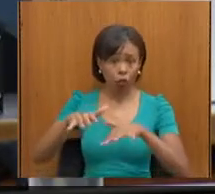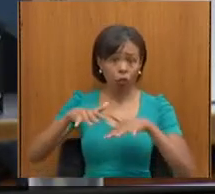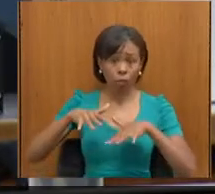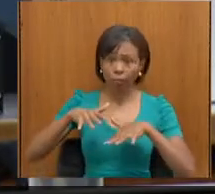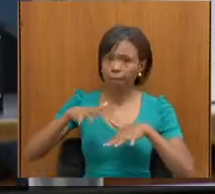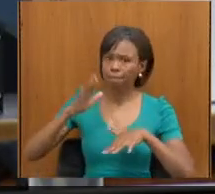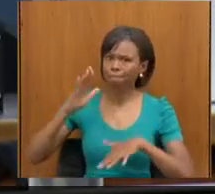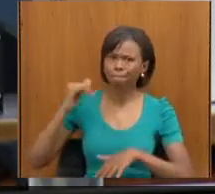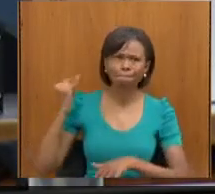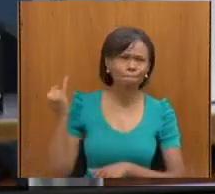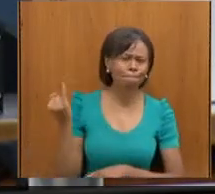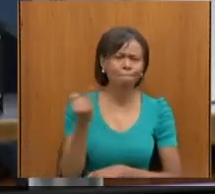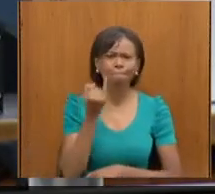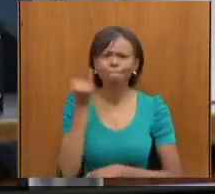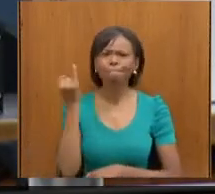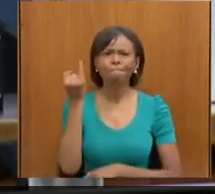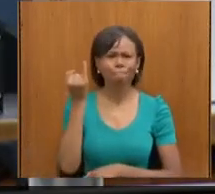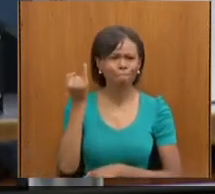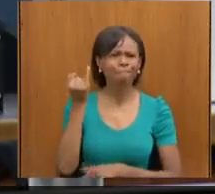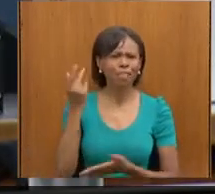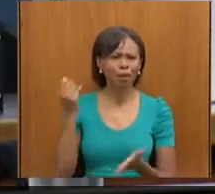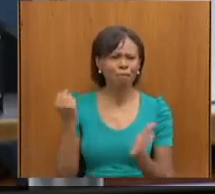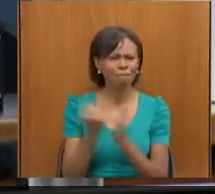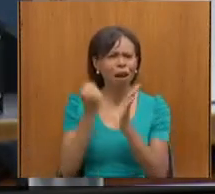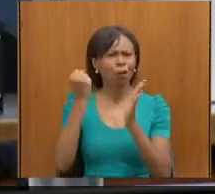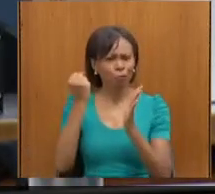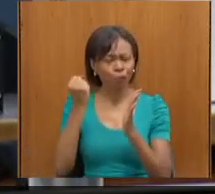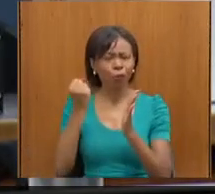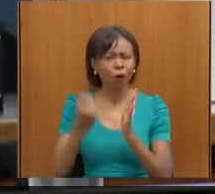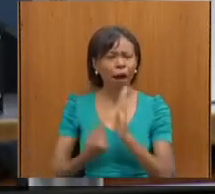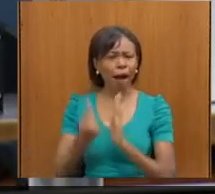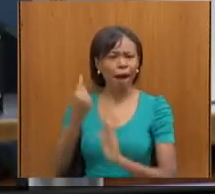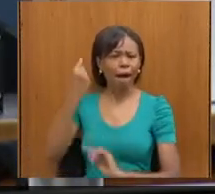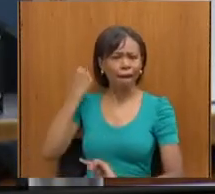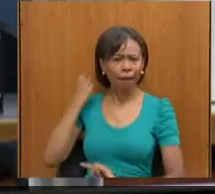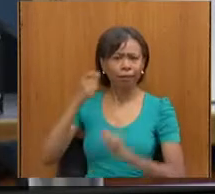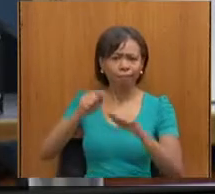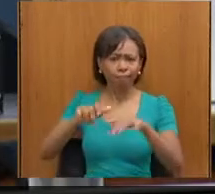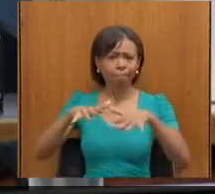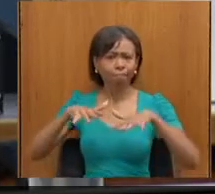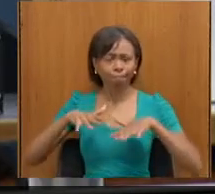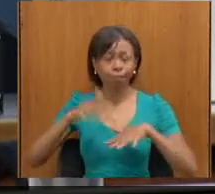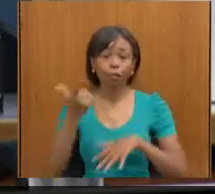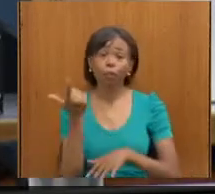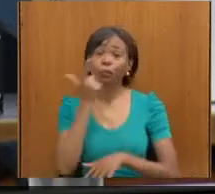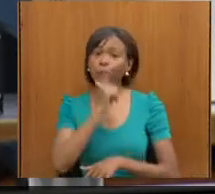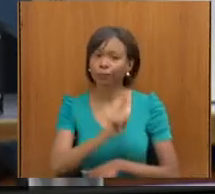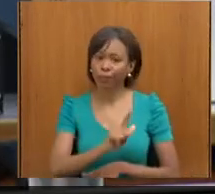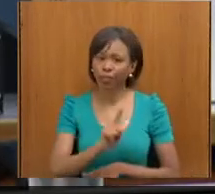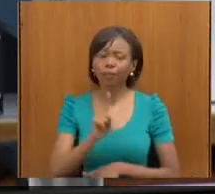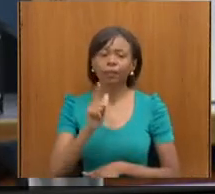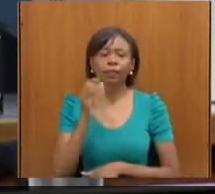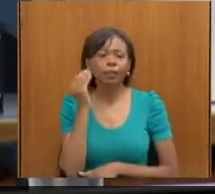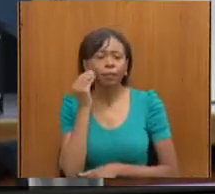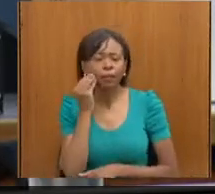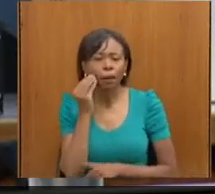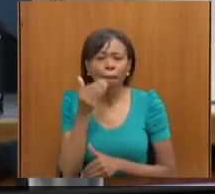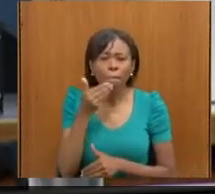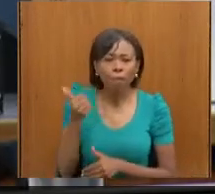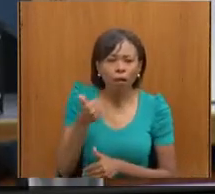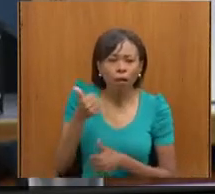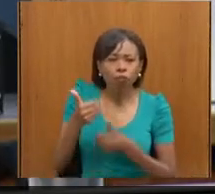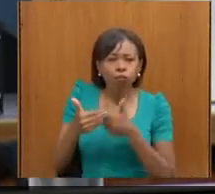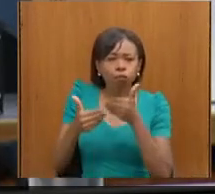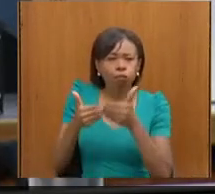aquilo foi apresentado naquela audiência e o que a gente conseguiu depois tentar melhorar a situação e